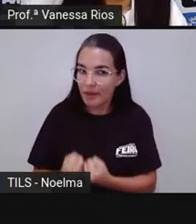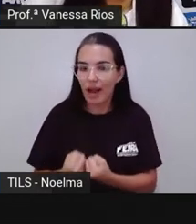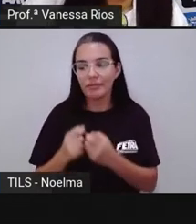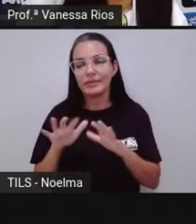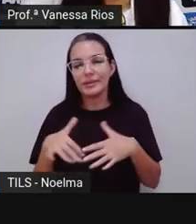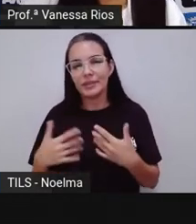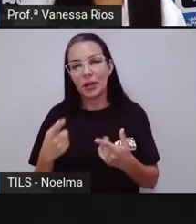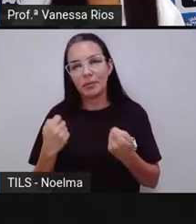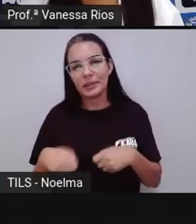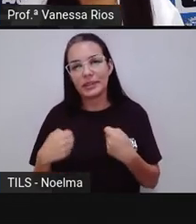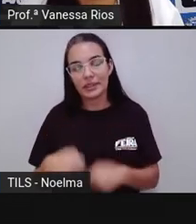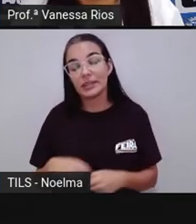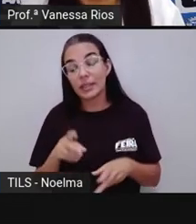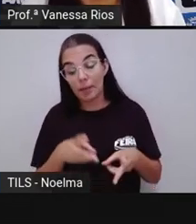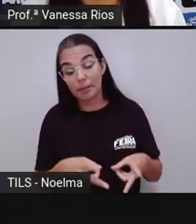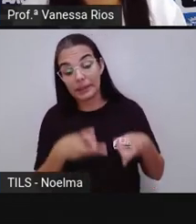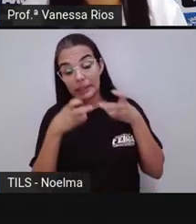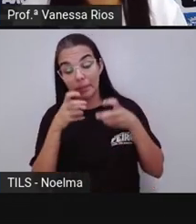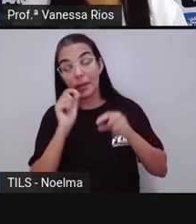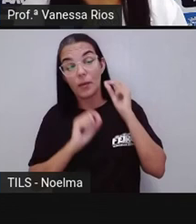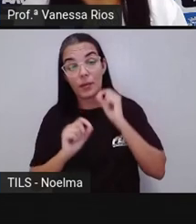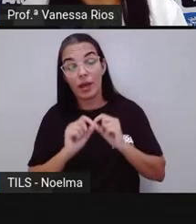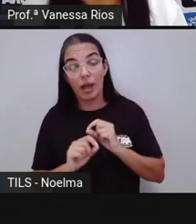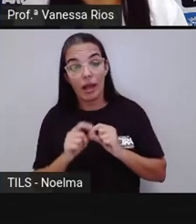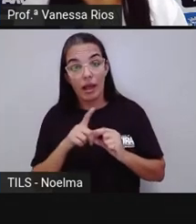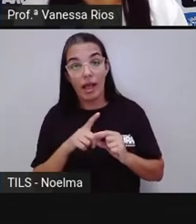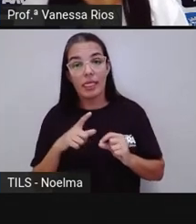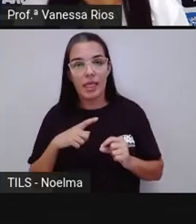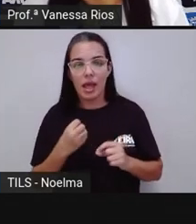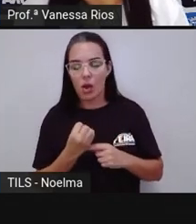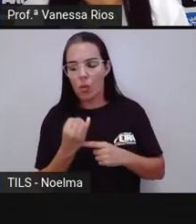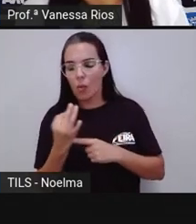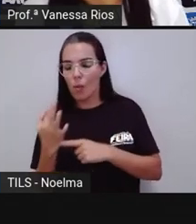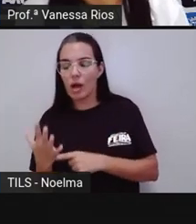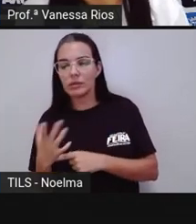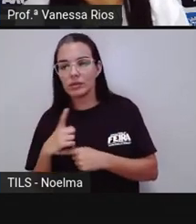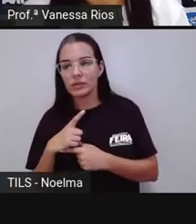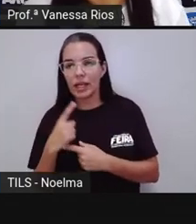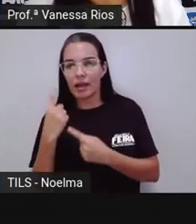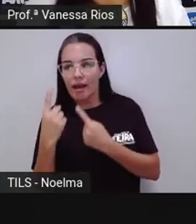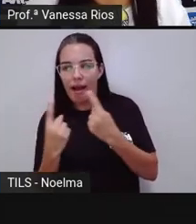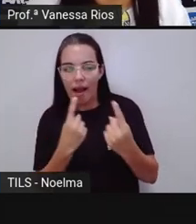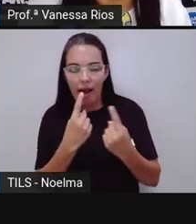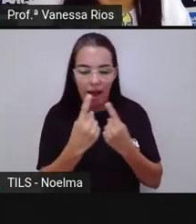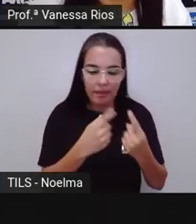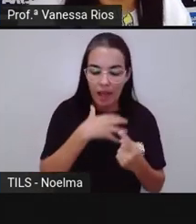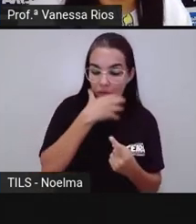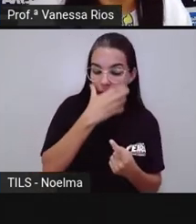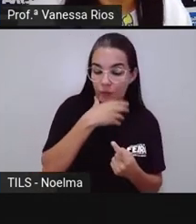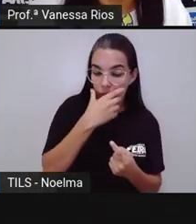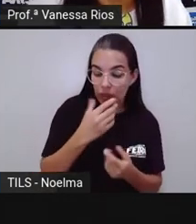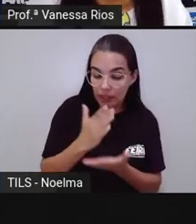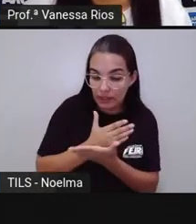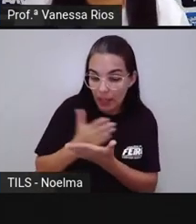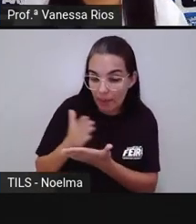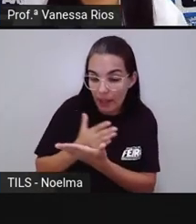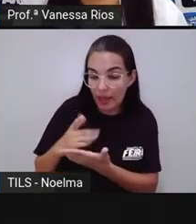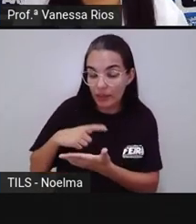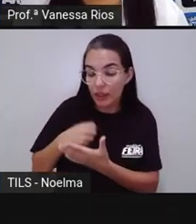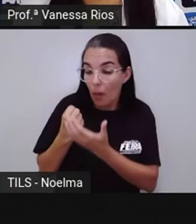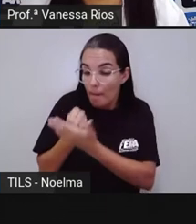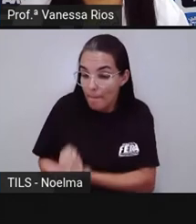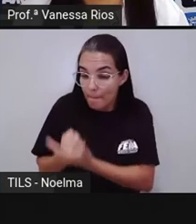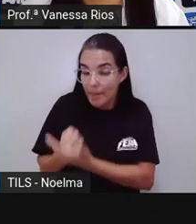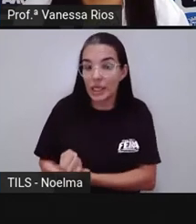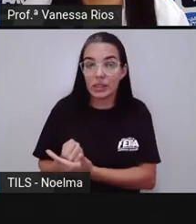observar dentro dessa percepção. Então, a gente já sabe quanto é a massa de cada fruta de forma individual. E aí, a gente